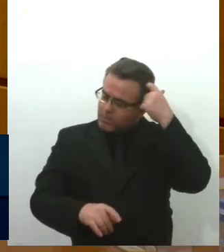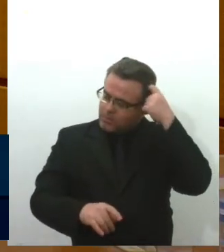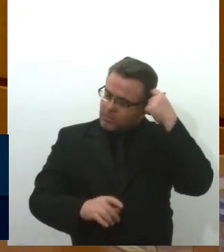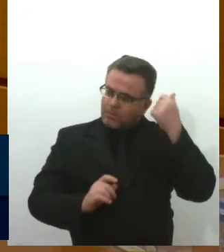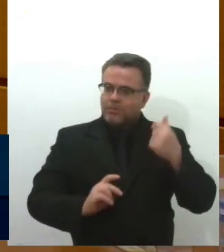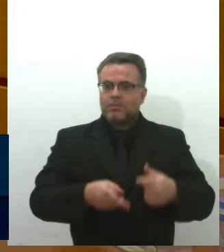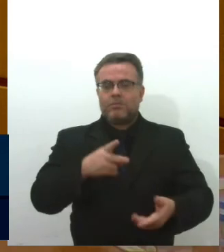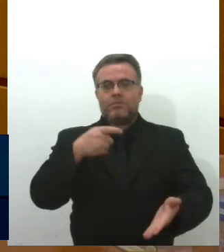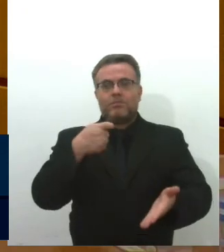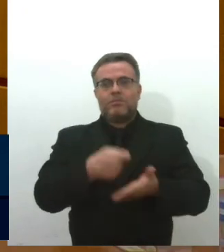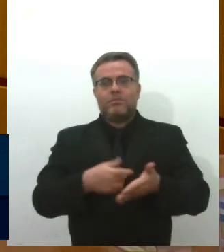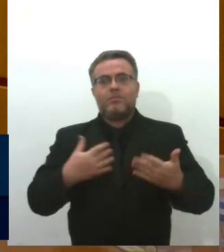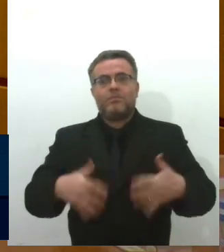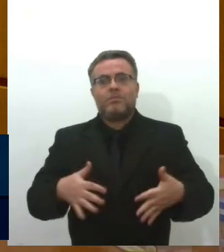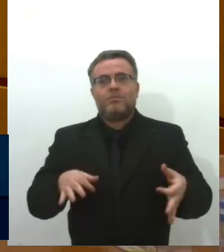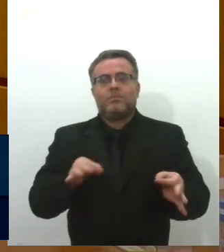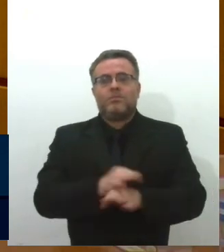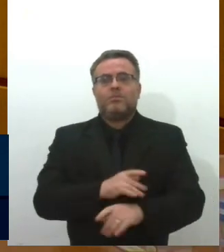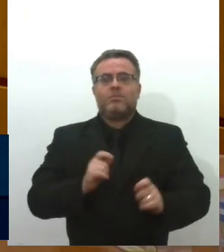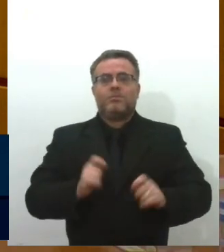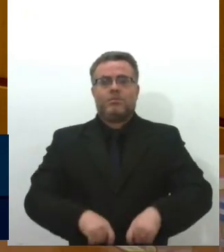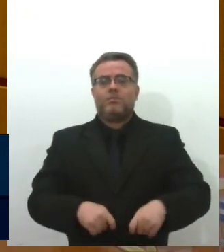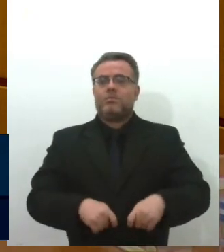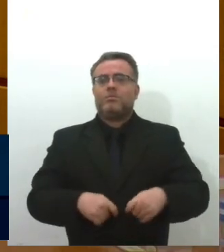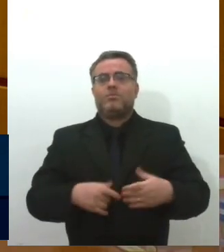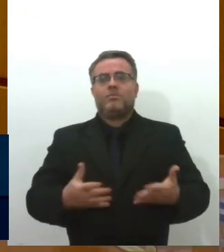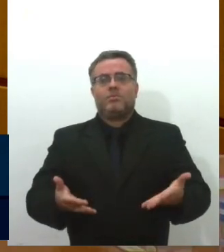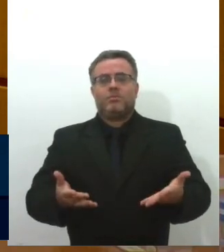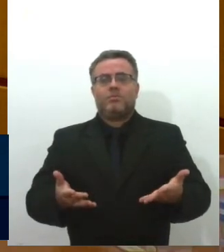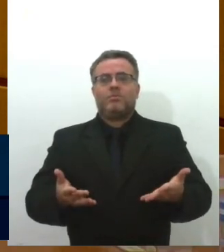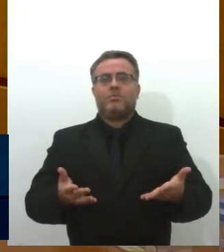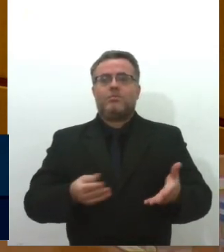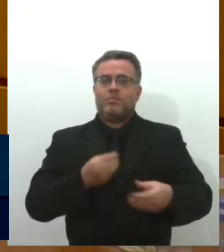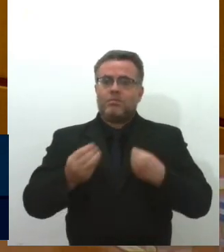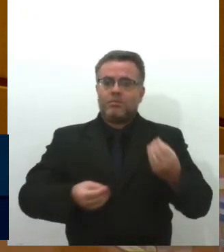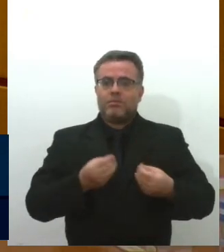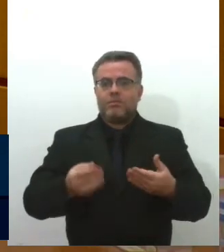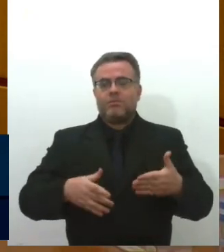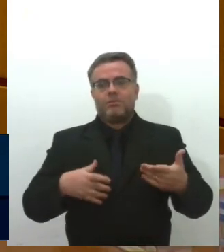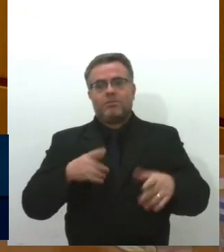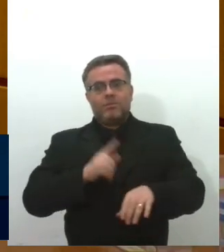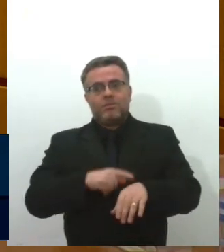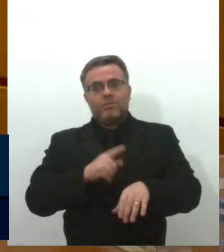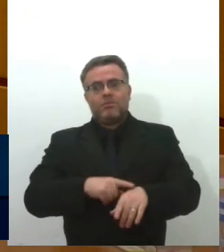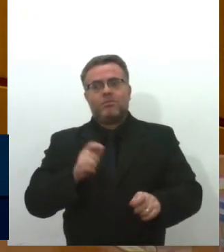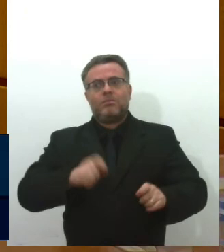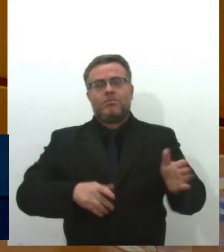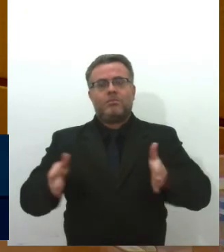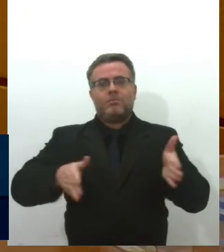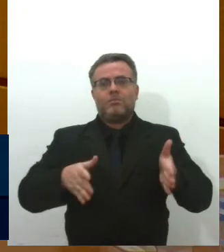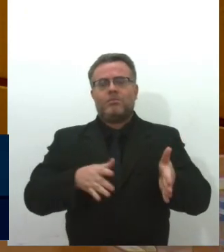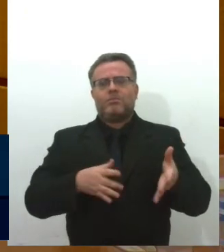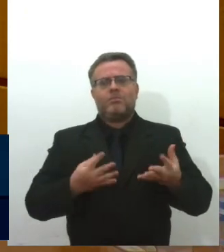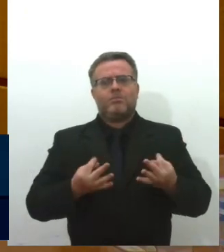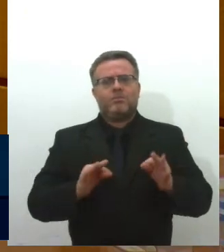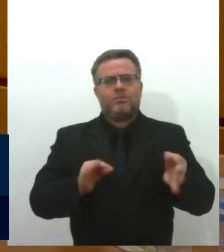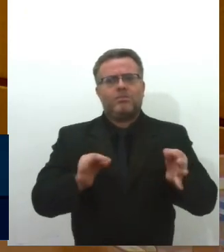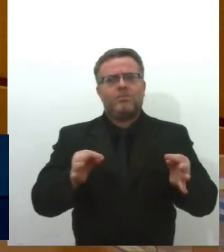tem, não tem. a gente sabe, a DESO parou no tempo na questão de tecnologia, gestão, enfim.